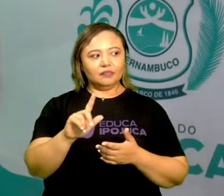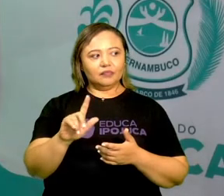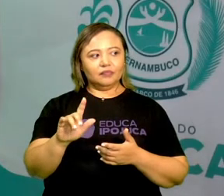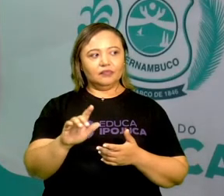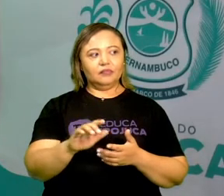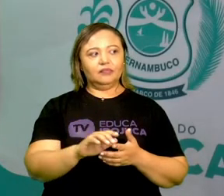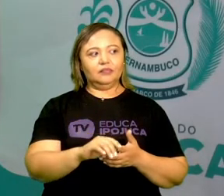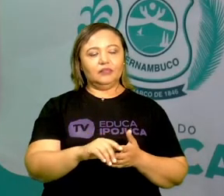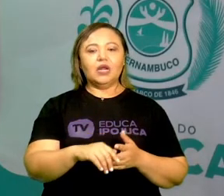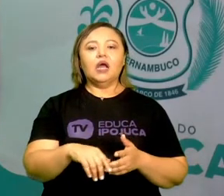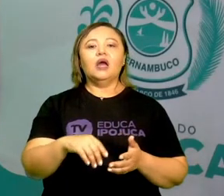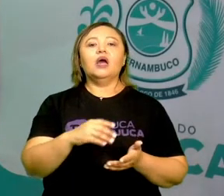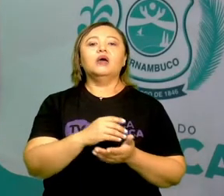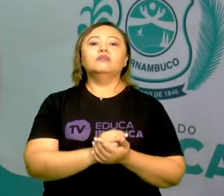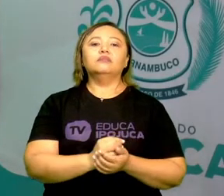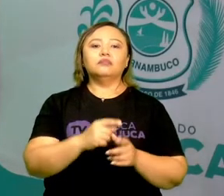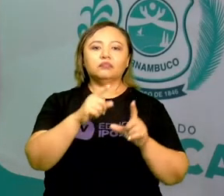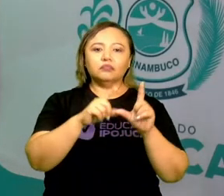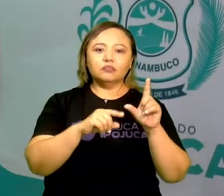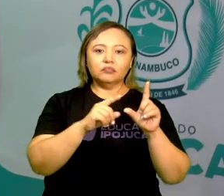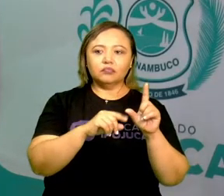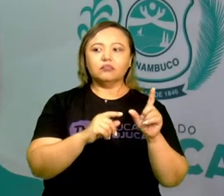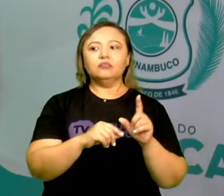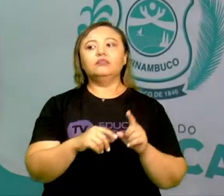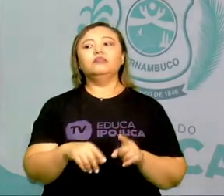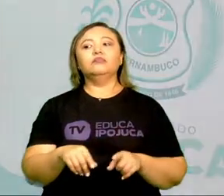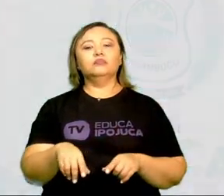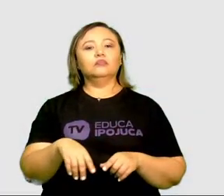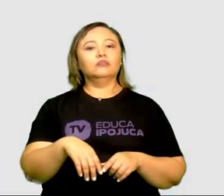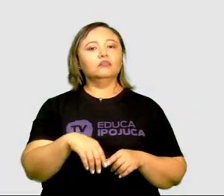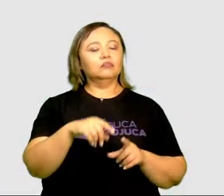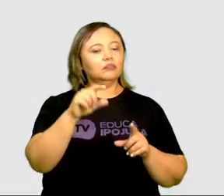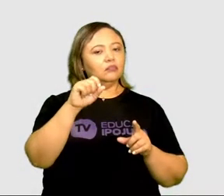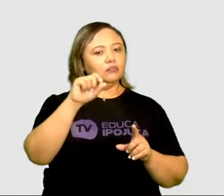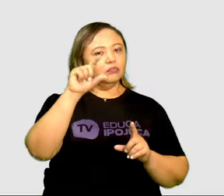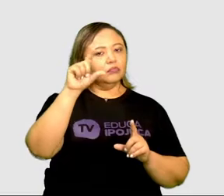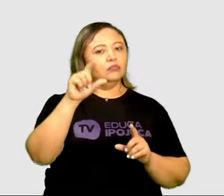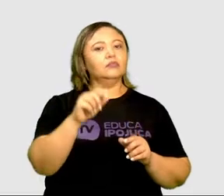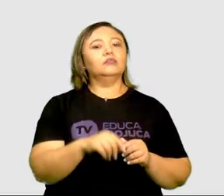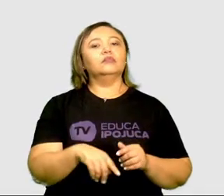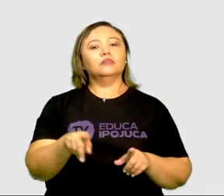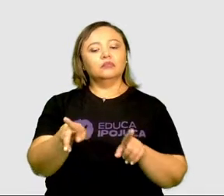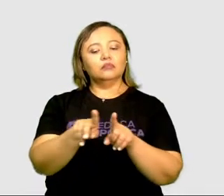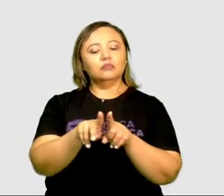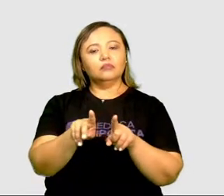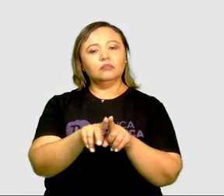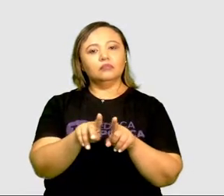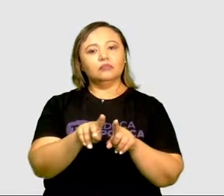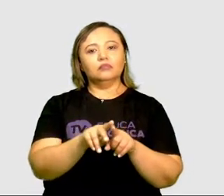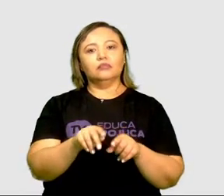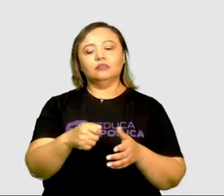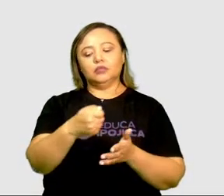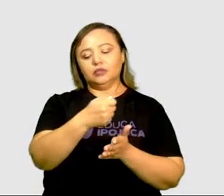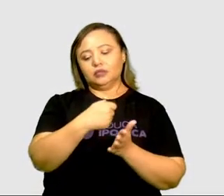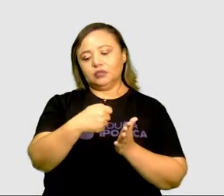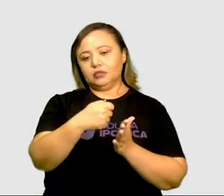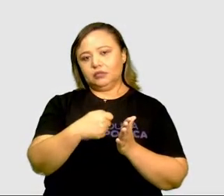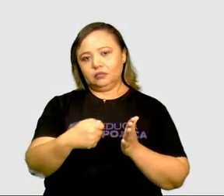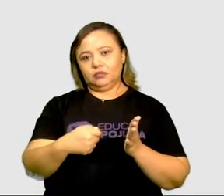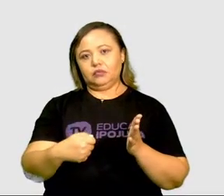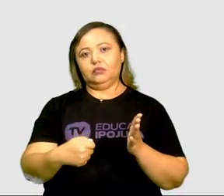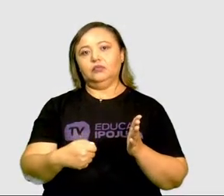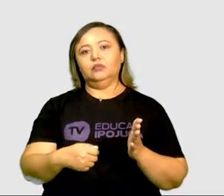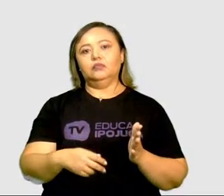As letras maiúsculas também servem para nomear, para escrever, tá?